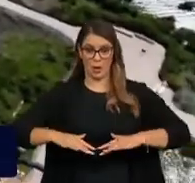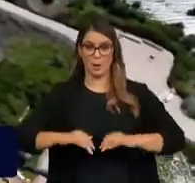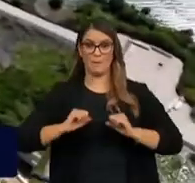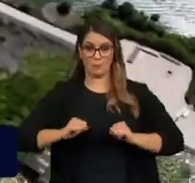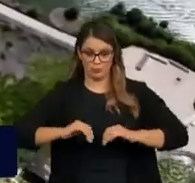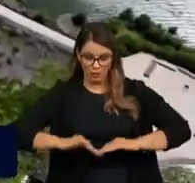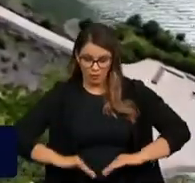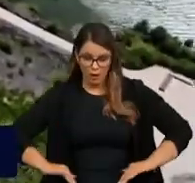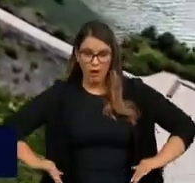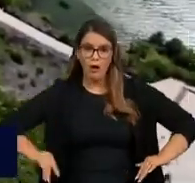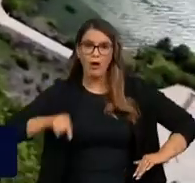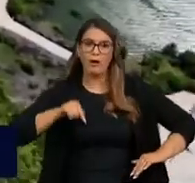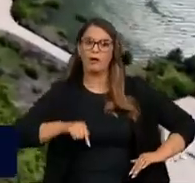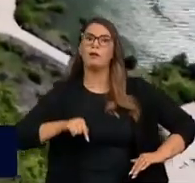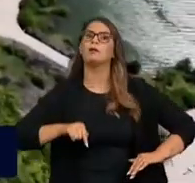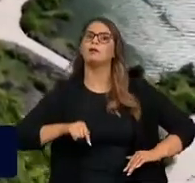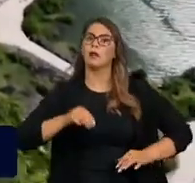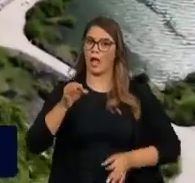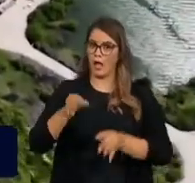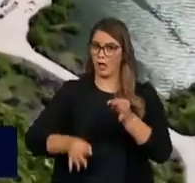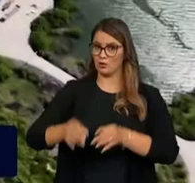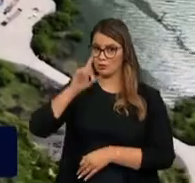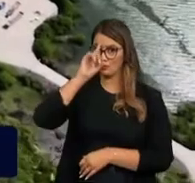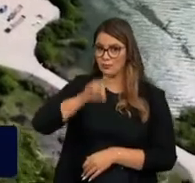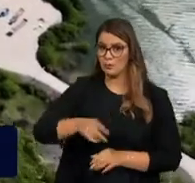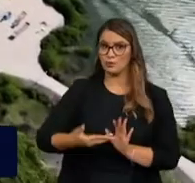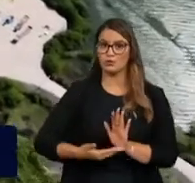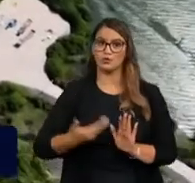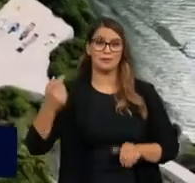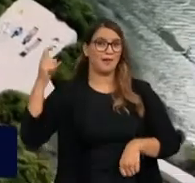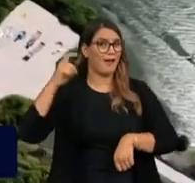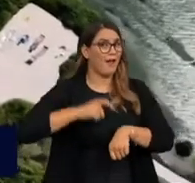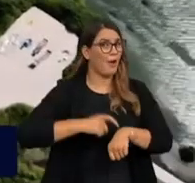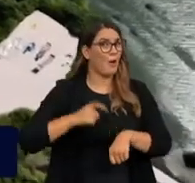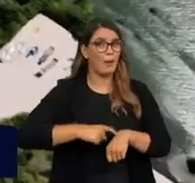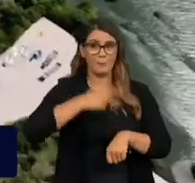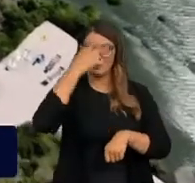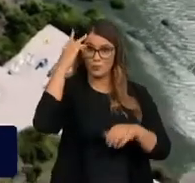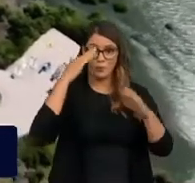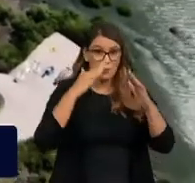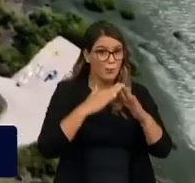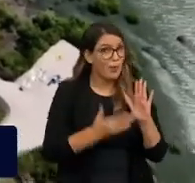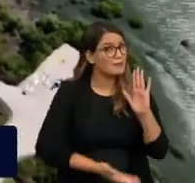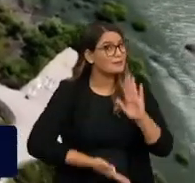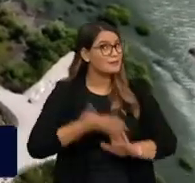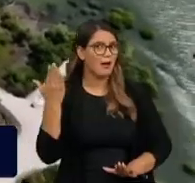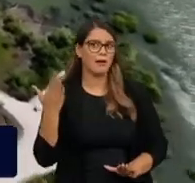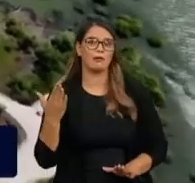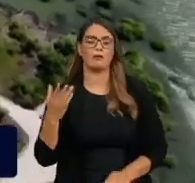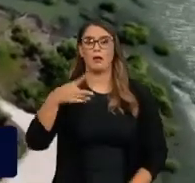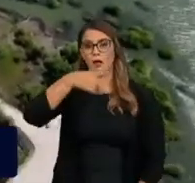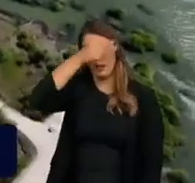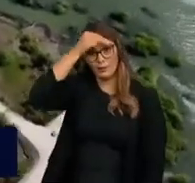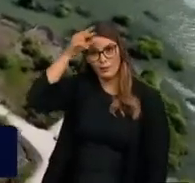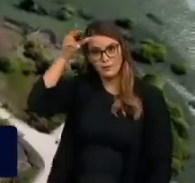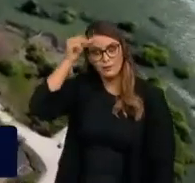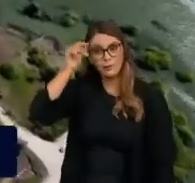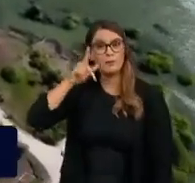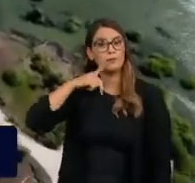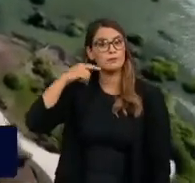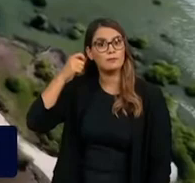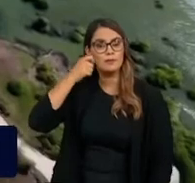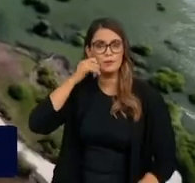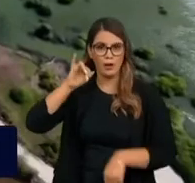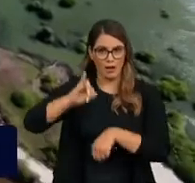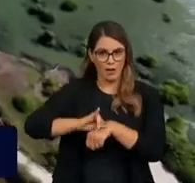abrir na superfície. A Justiça determinou a retirada imediata dos moradores e a Prefeitura de Maceió decretou estado de